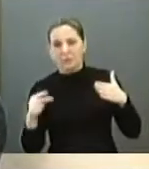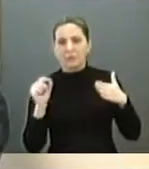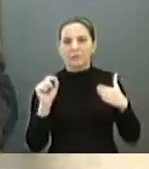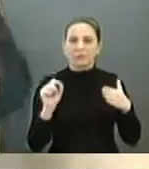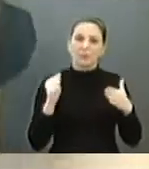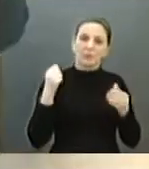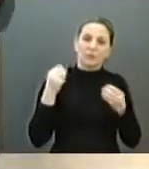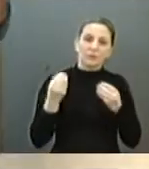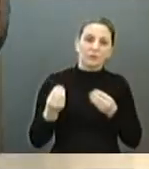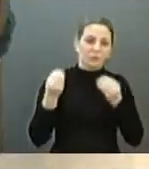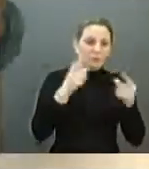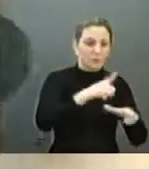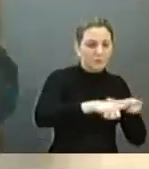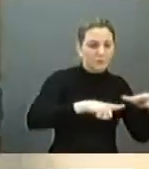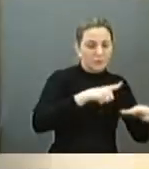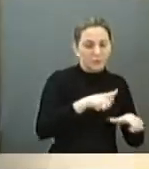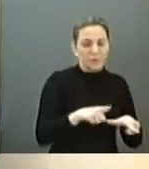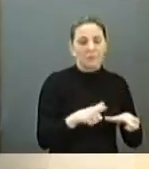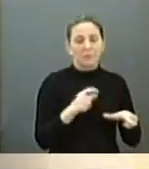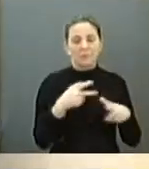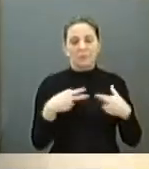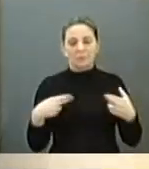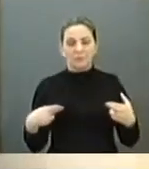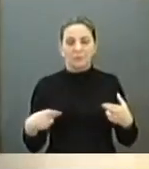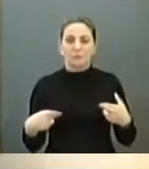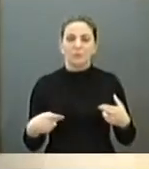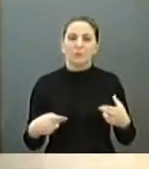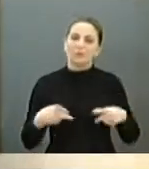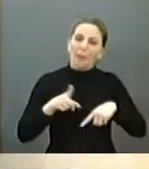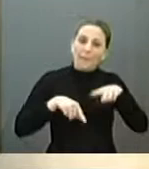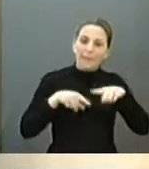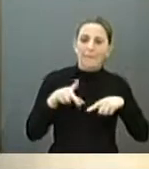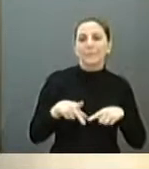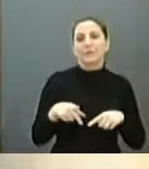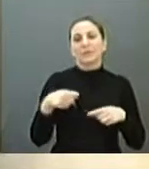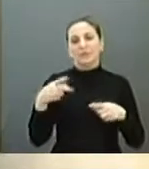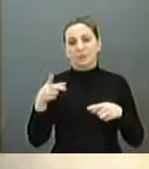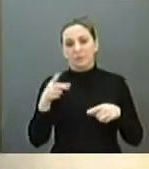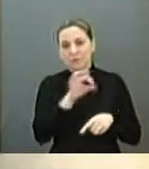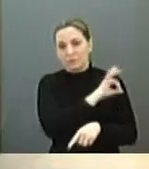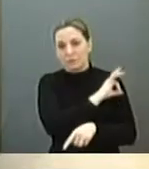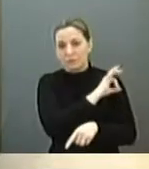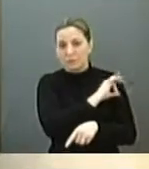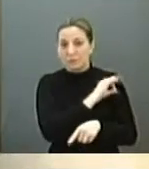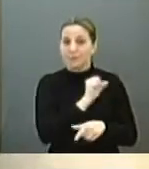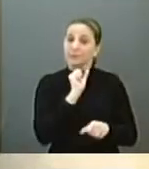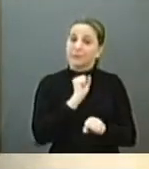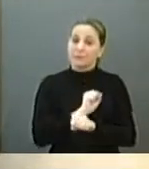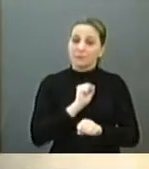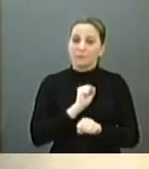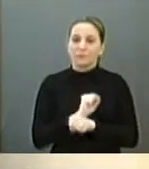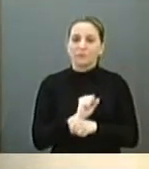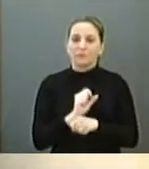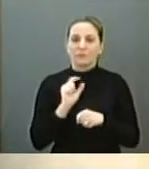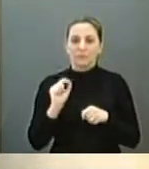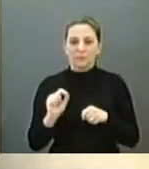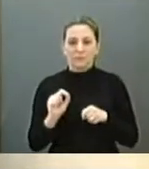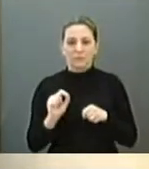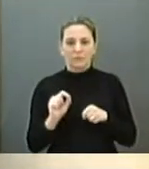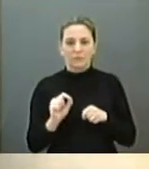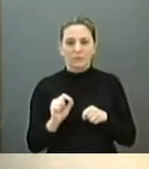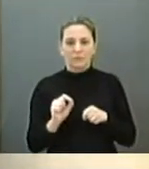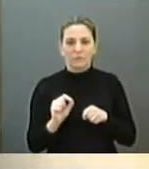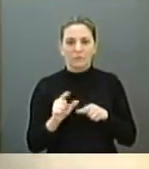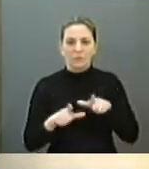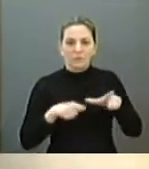fornecer os serviços, deixa de fornecer bens materiais para a prefeitura. Espero que esses serviços